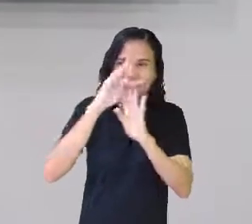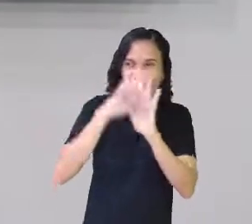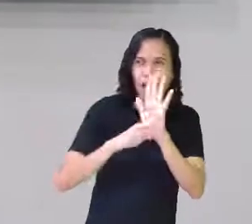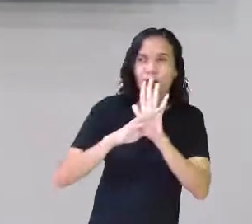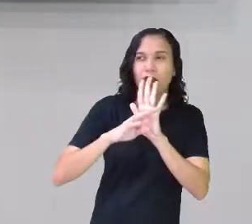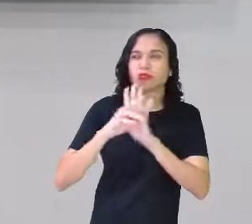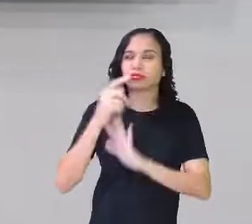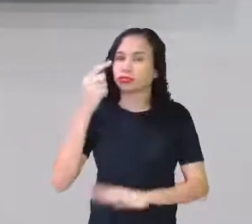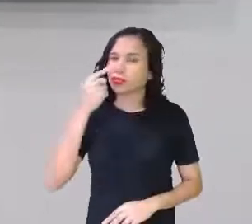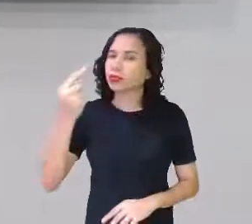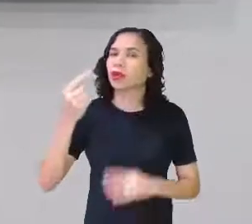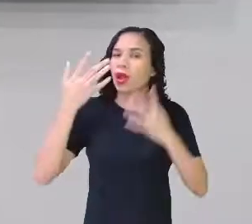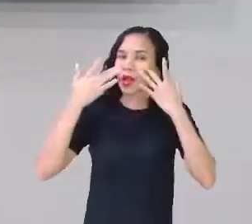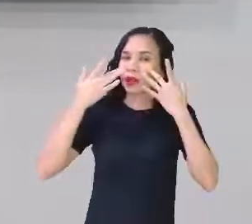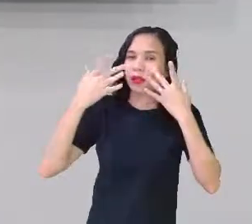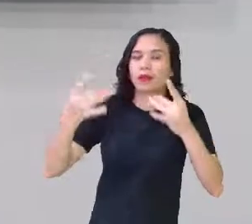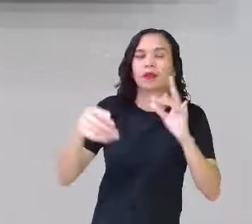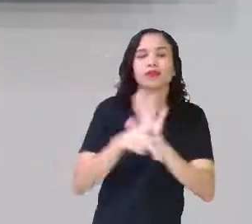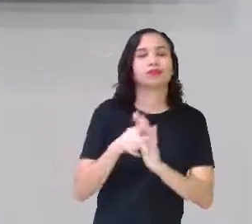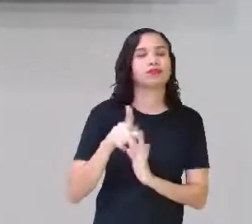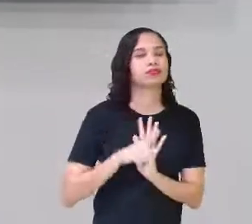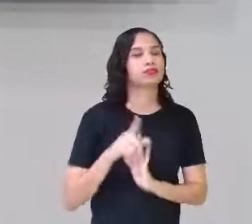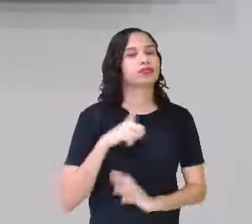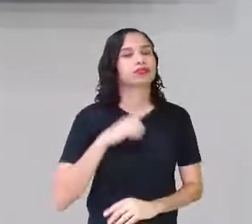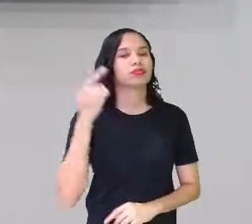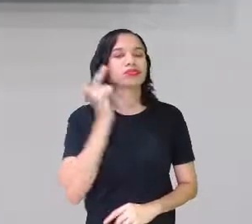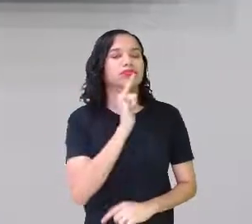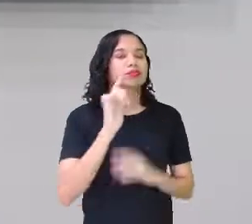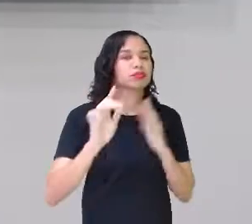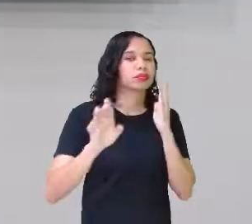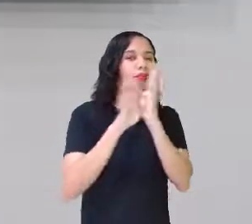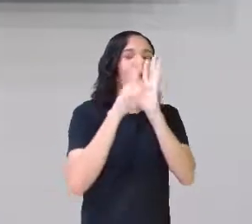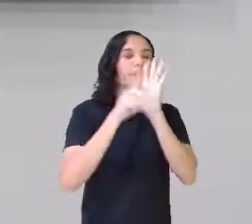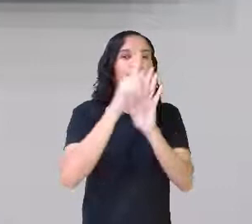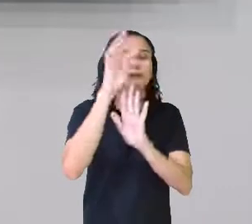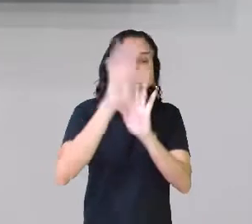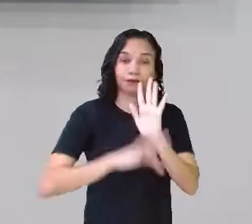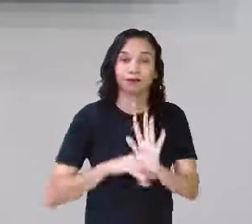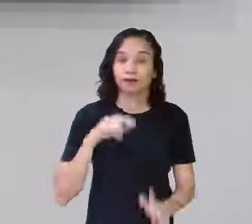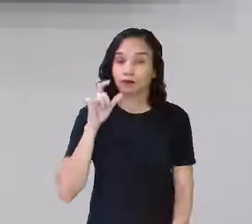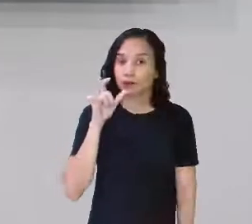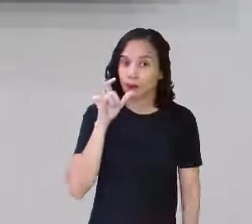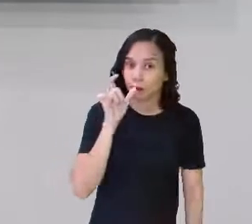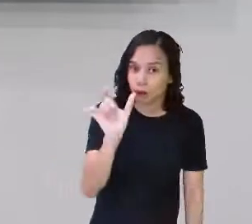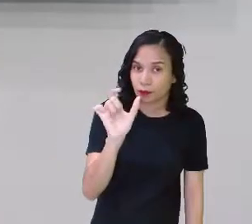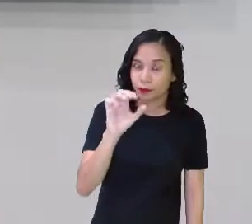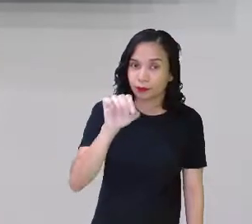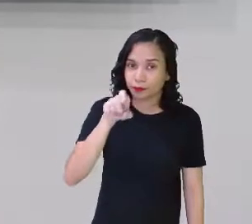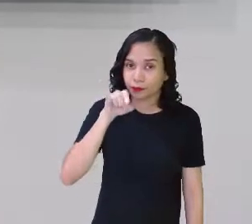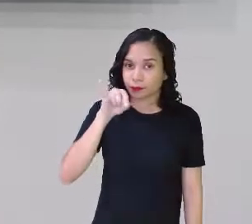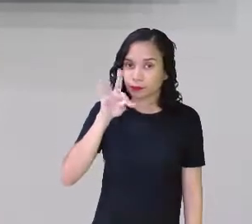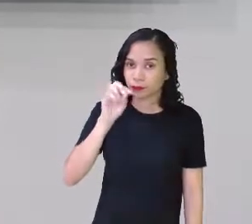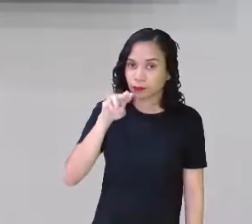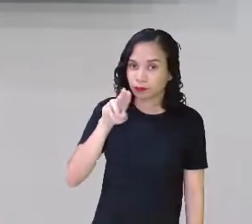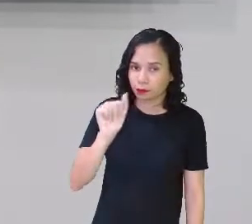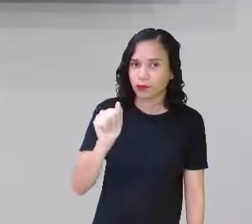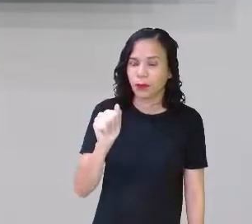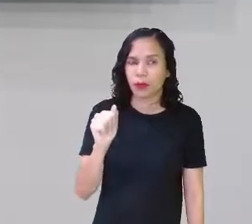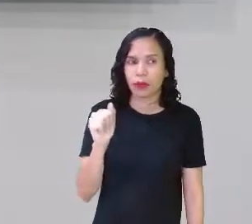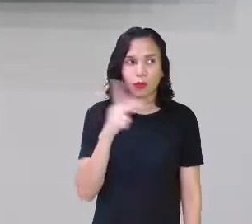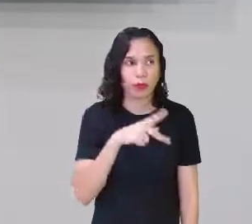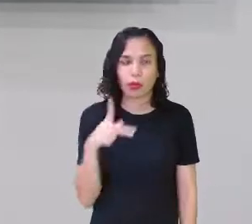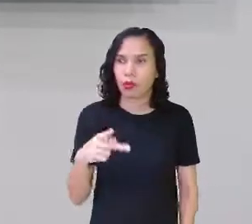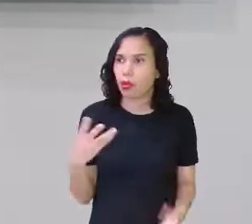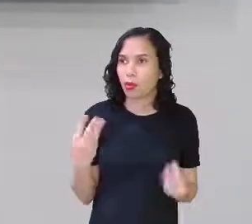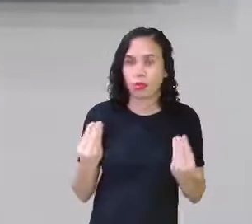pedindo para ficar atento para você encontrar nesse texto palavras oxítonas. Eita, professora,